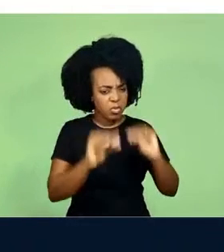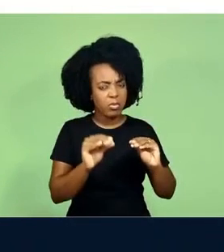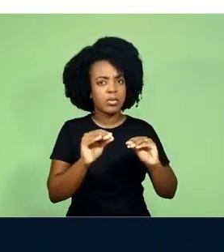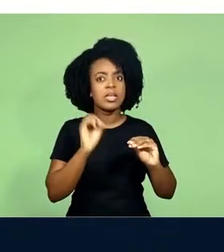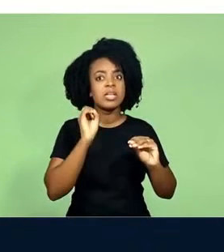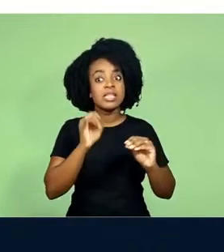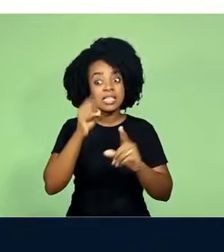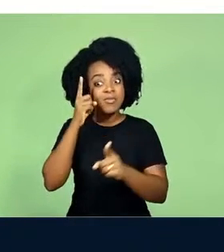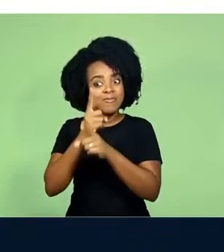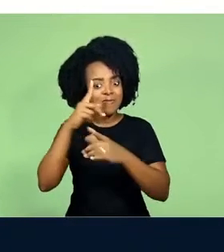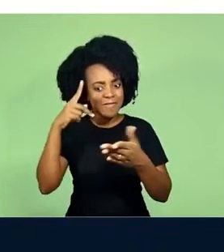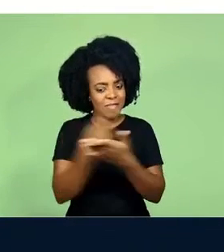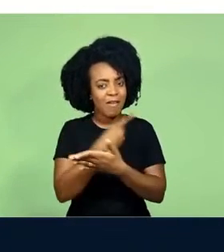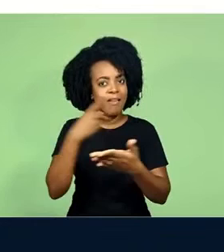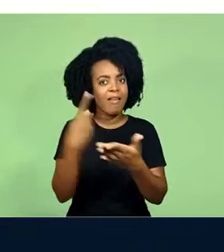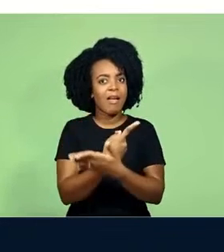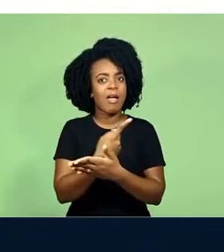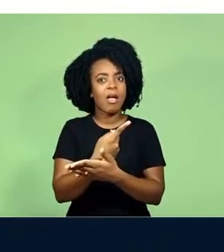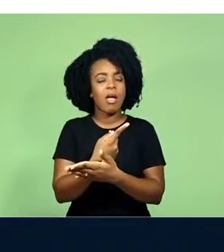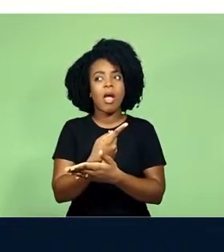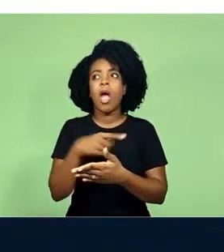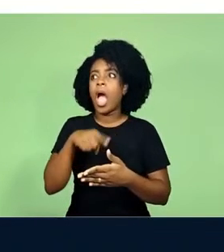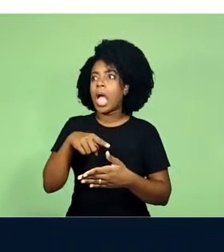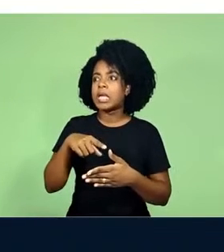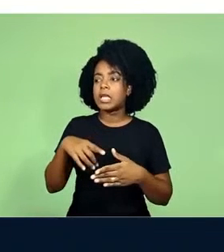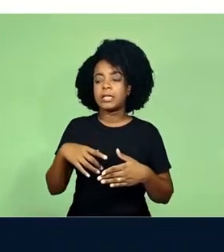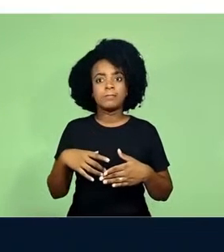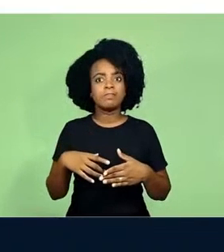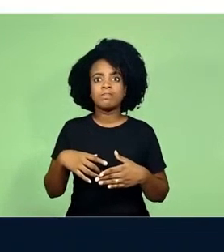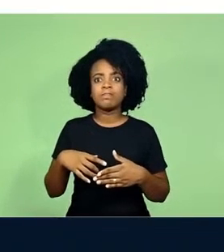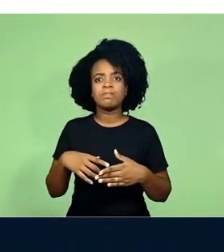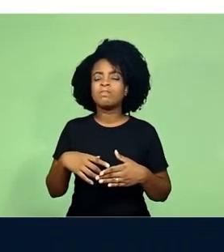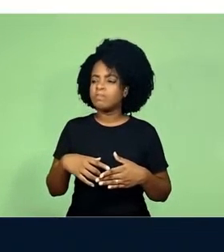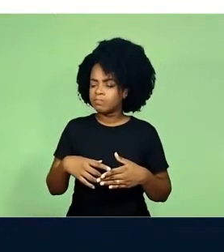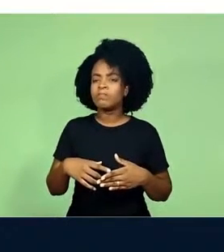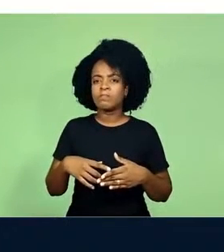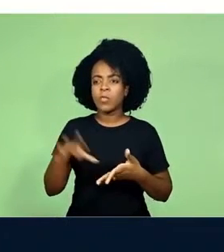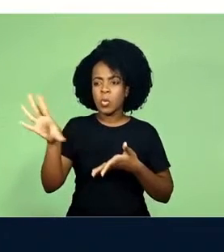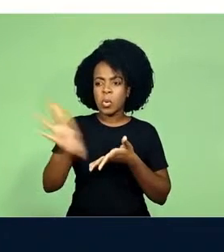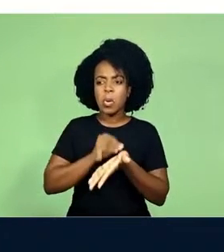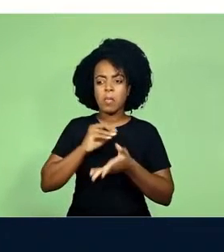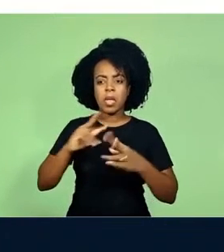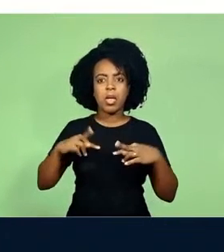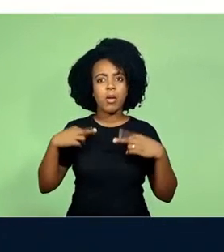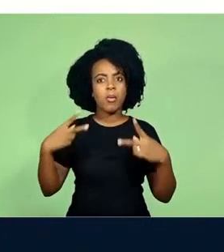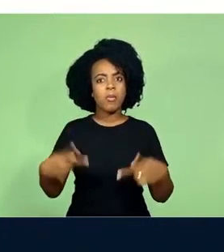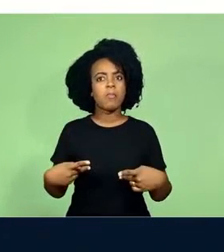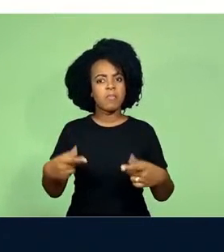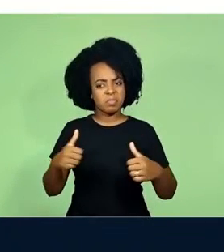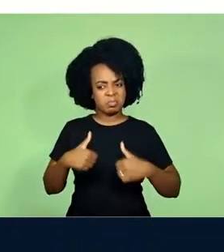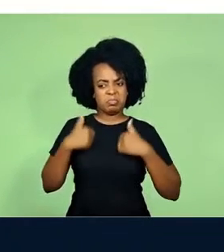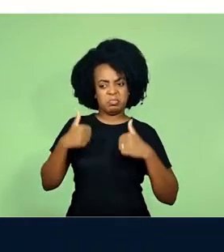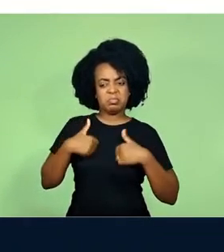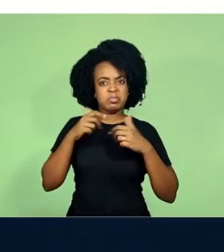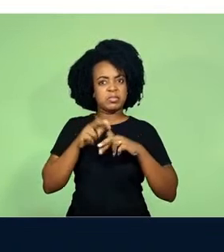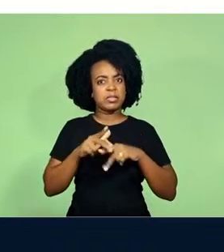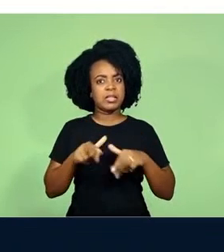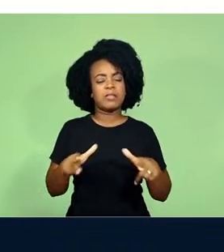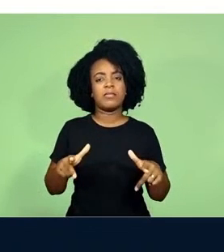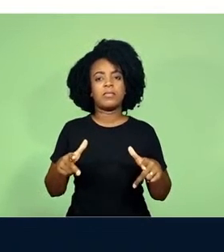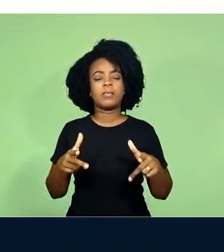e seu desligamento, ou seja, sua morte, é que ele toma a atitude humana. E que nós, normalmente,